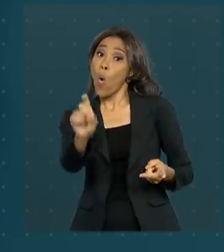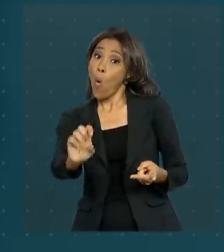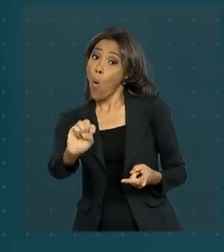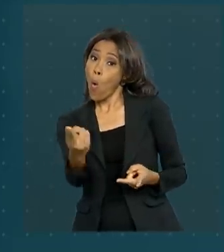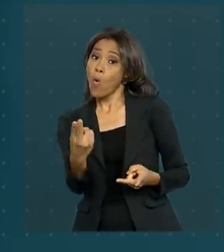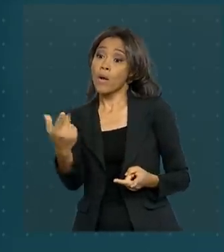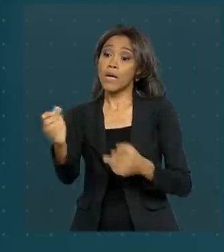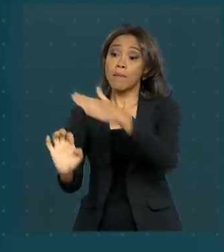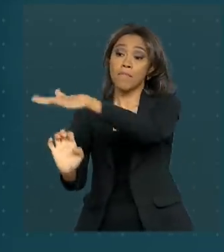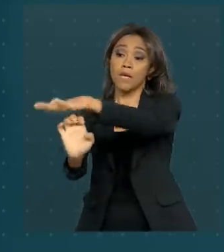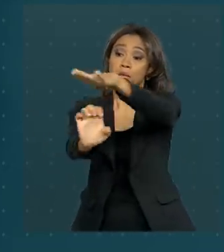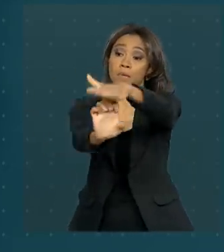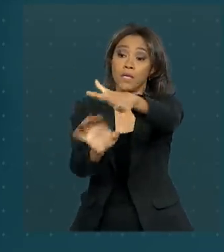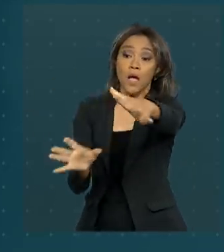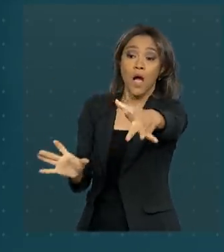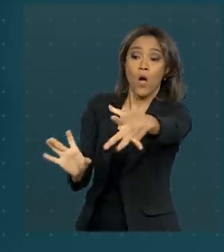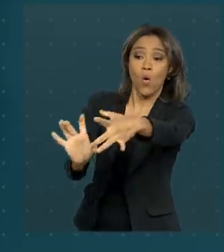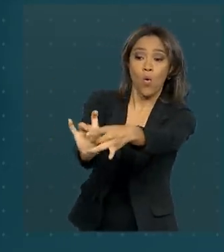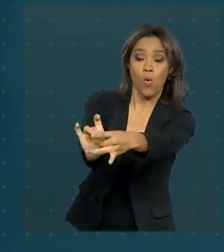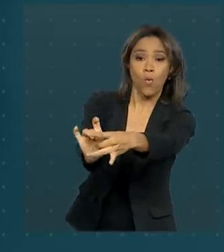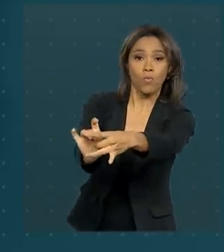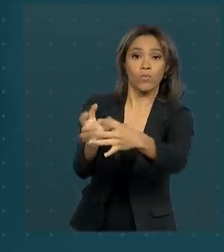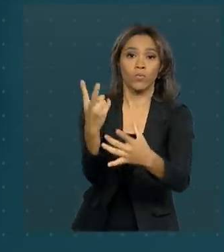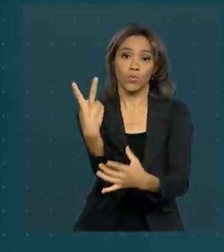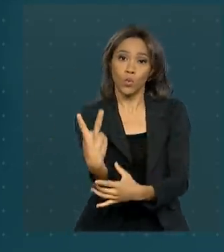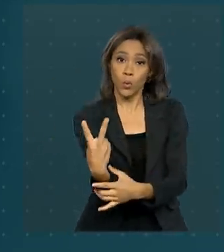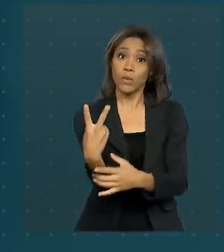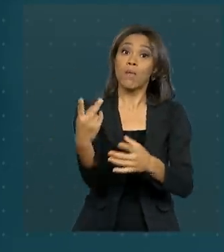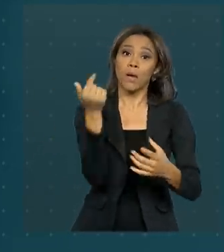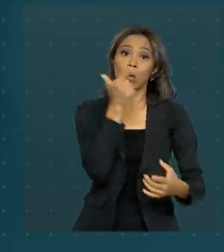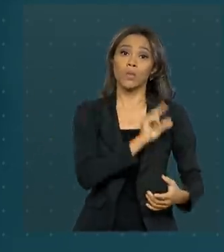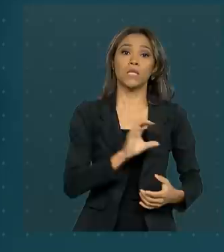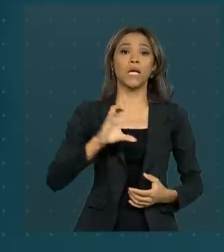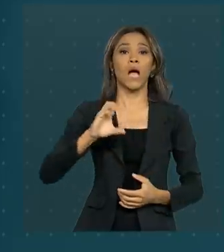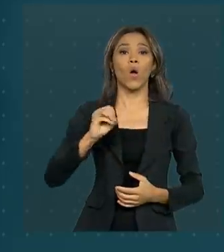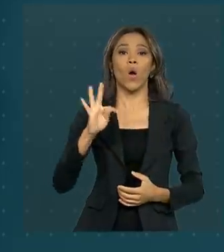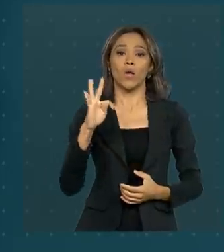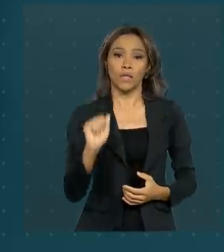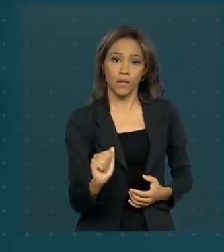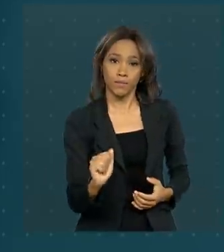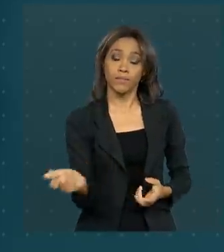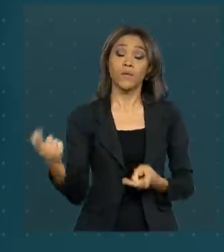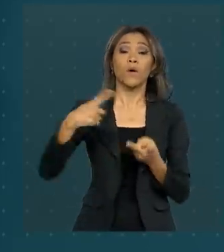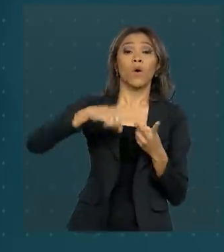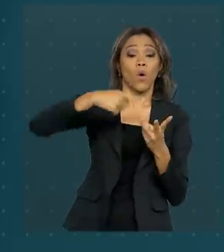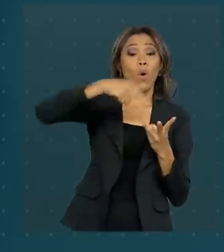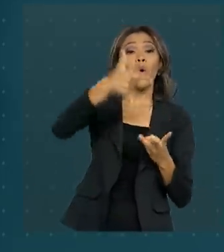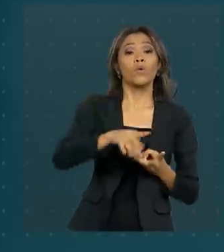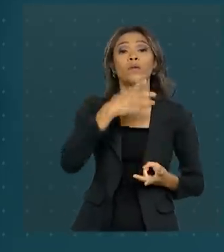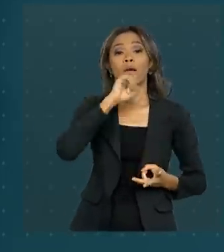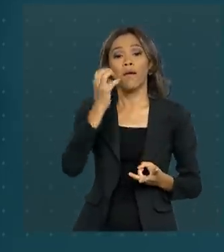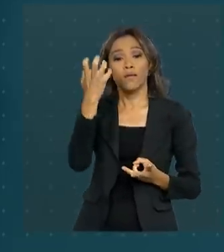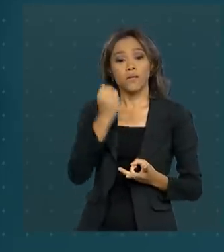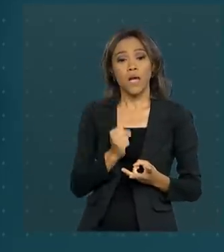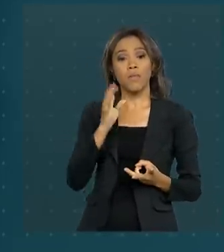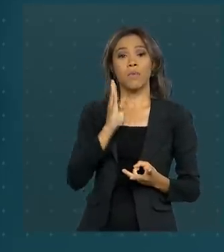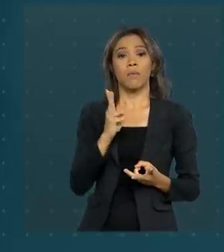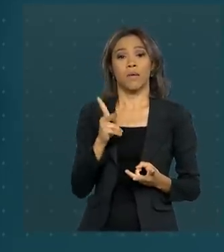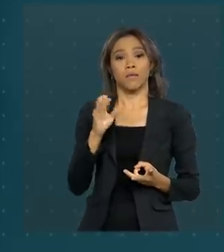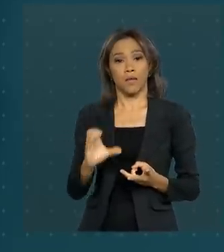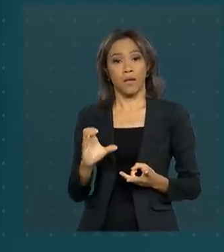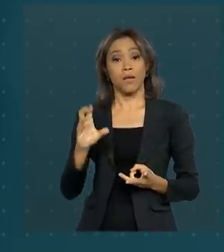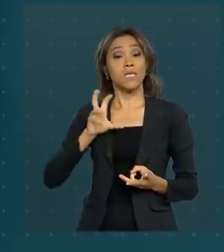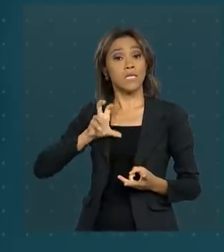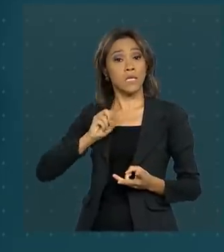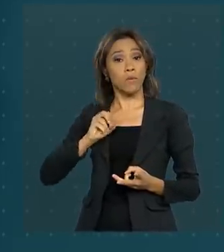para completar a cota. Quem recebe o benefício de prestação continuada, o BPC, continuará com 50%